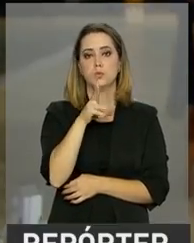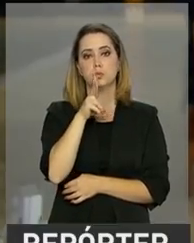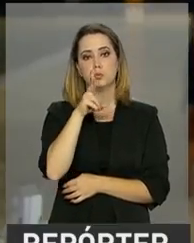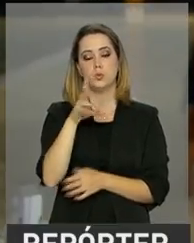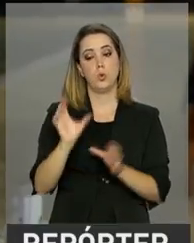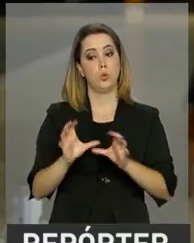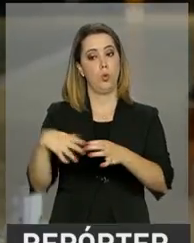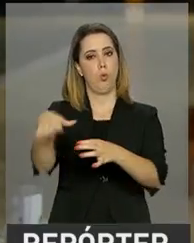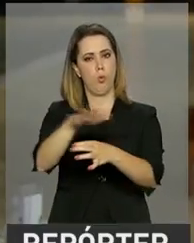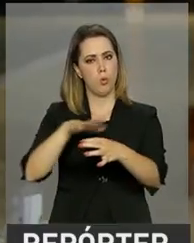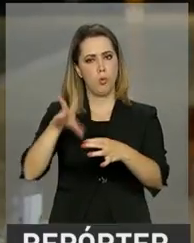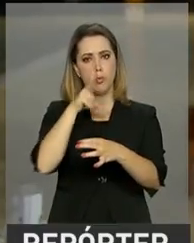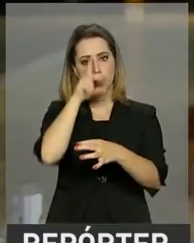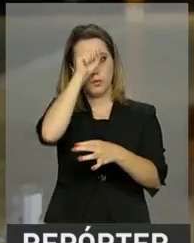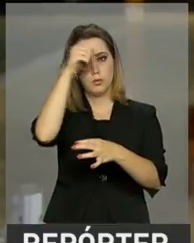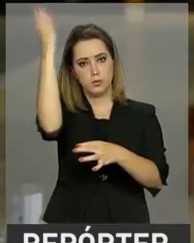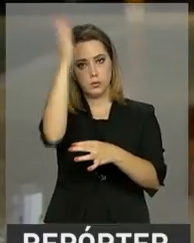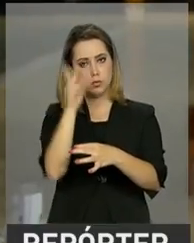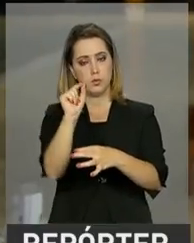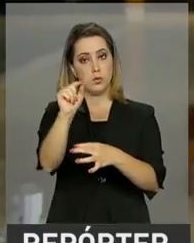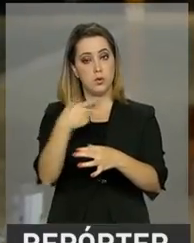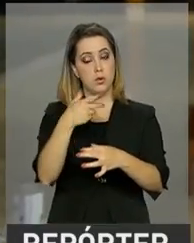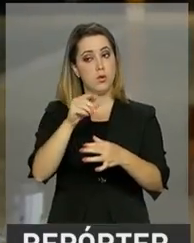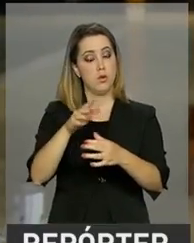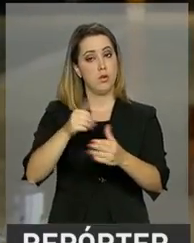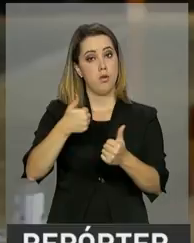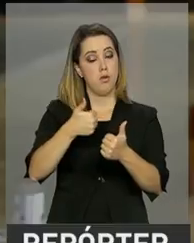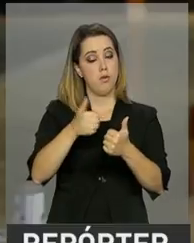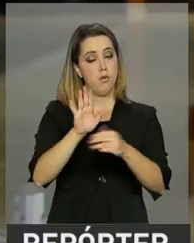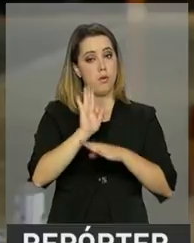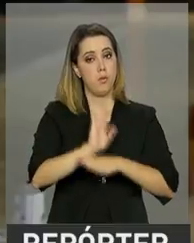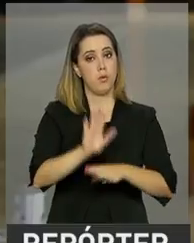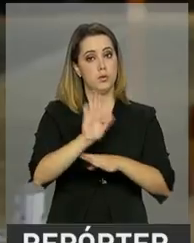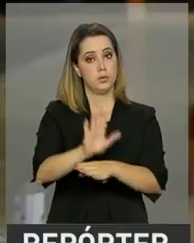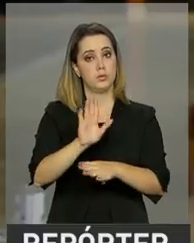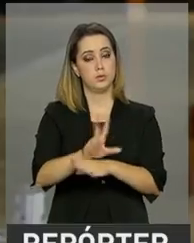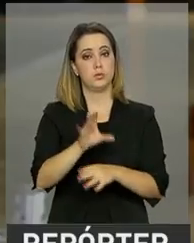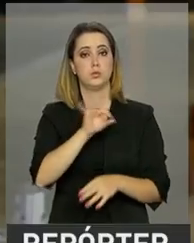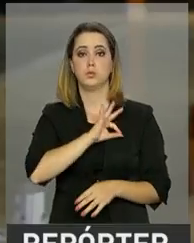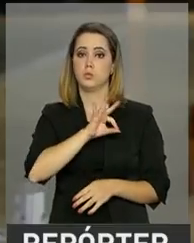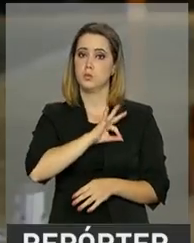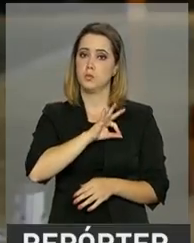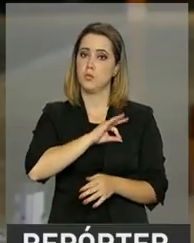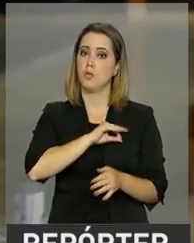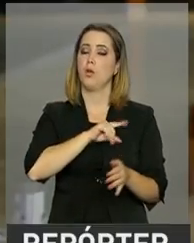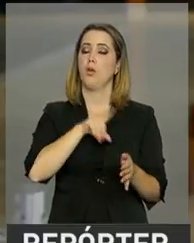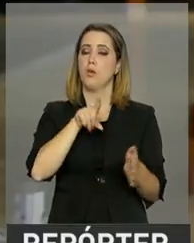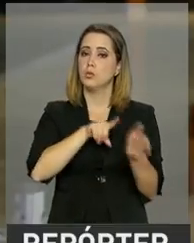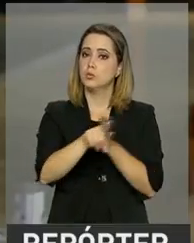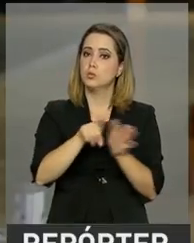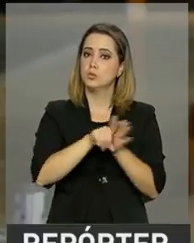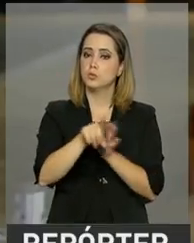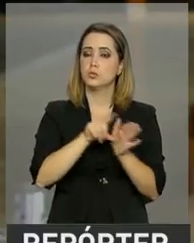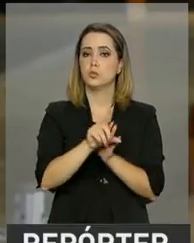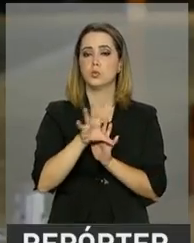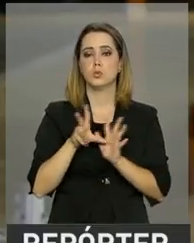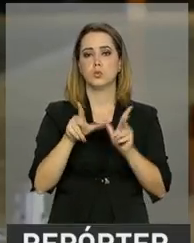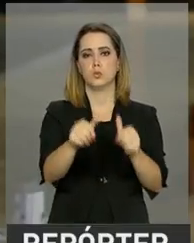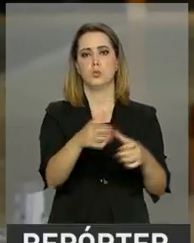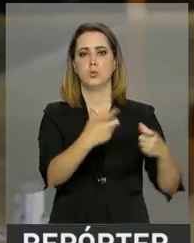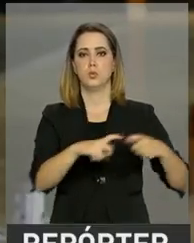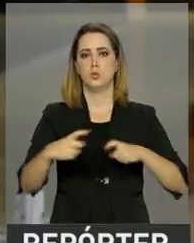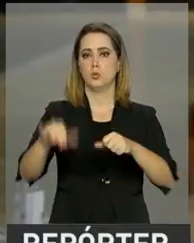Segurança Pública vão ser deslocados para reforçar o policiamento e patrulhamento na região